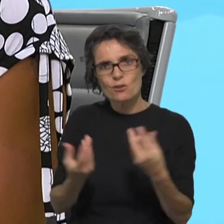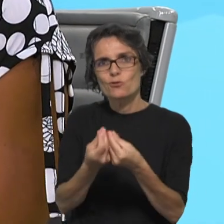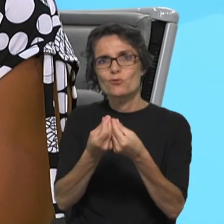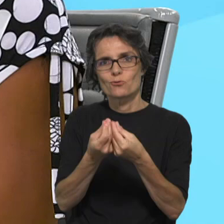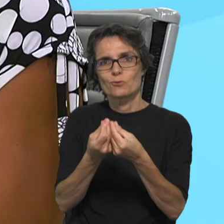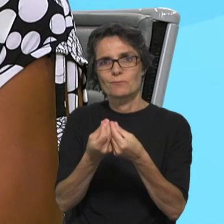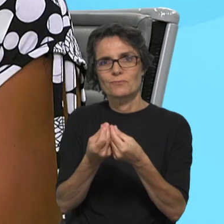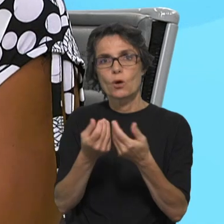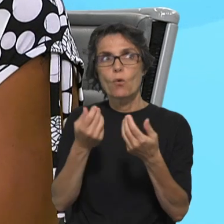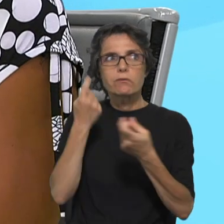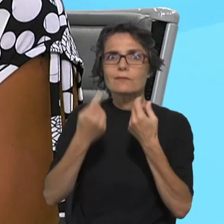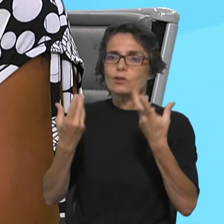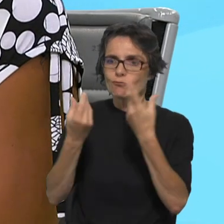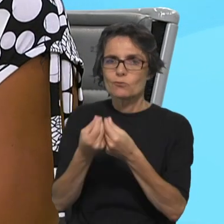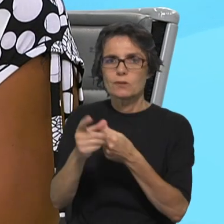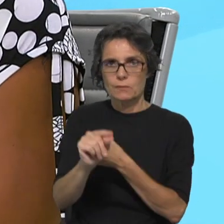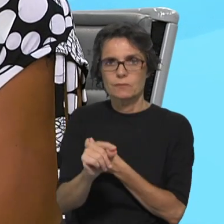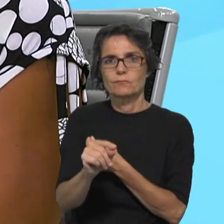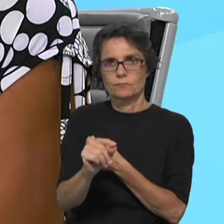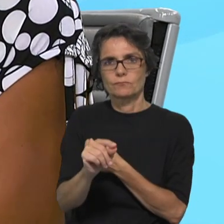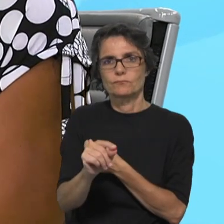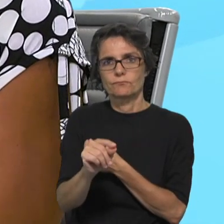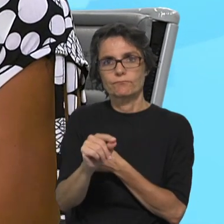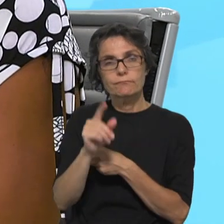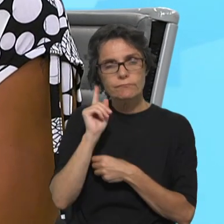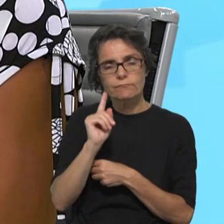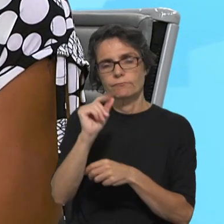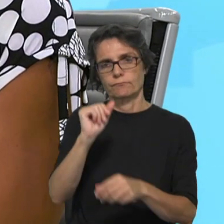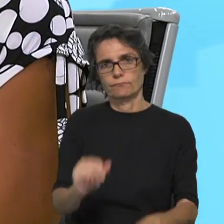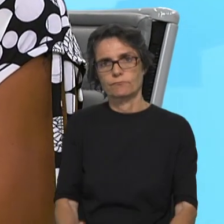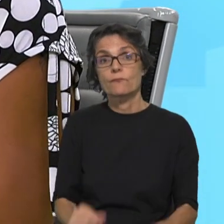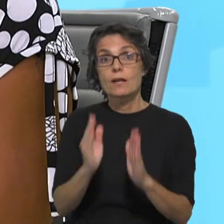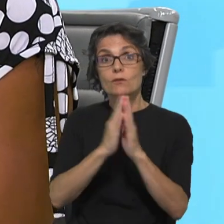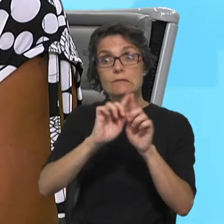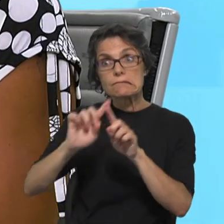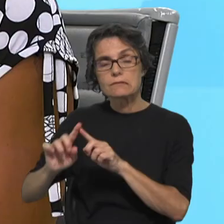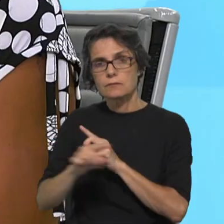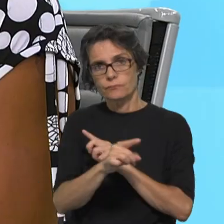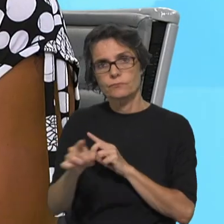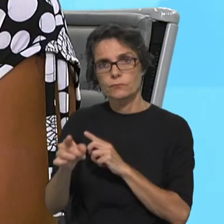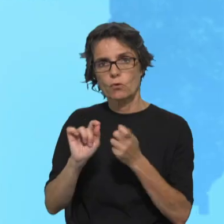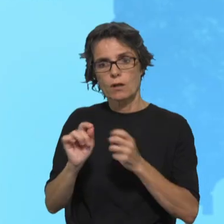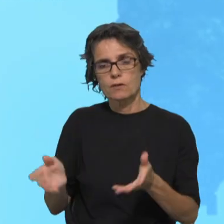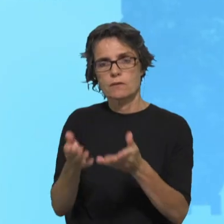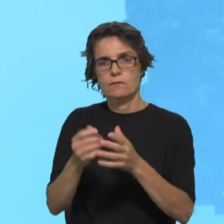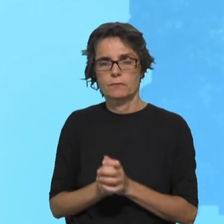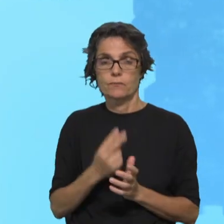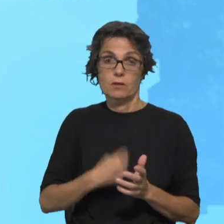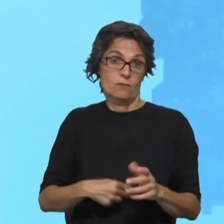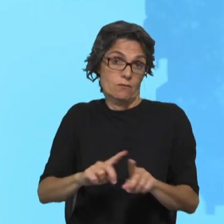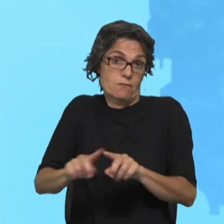reflexão entre as diferentes religiões e os diferentes cristãos também.